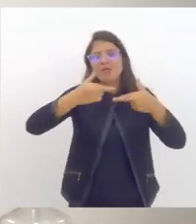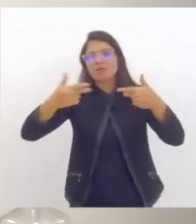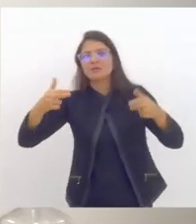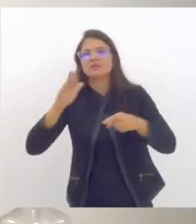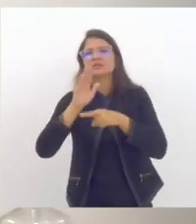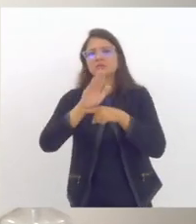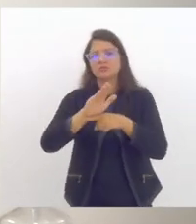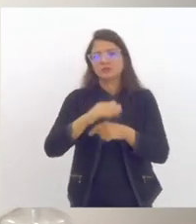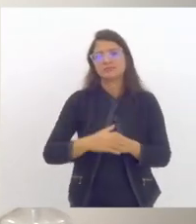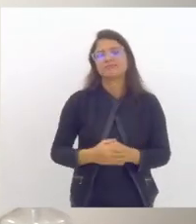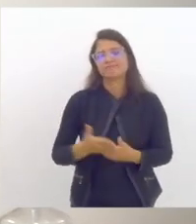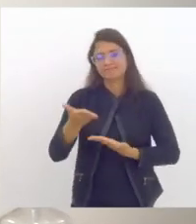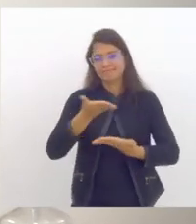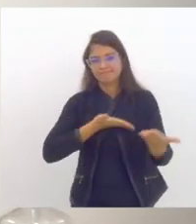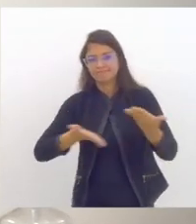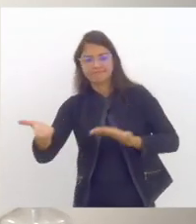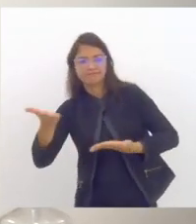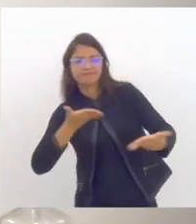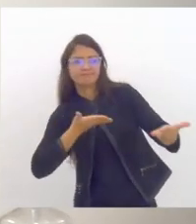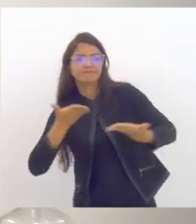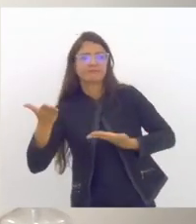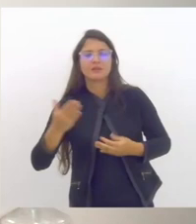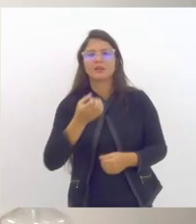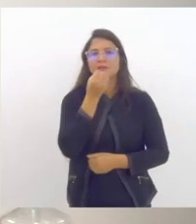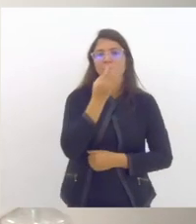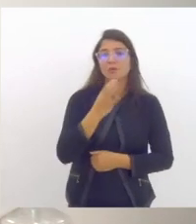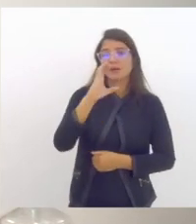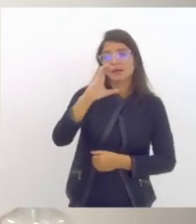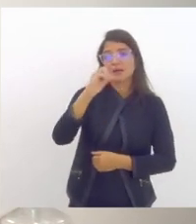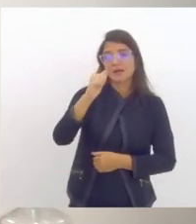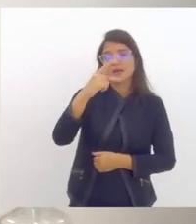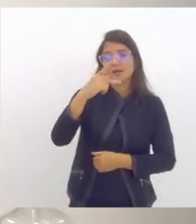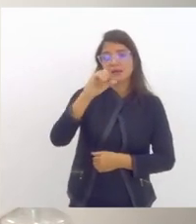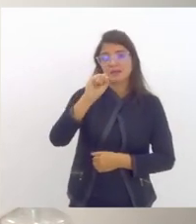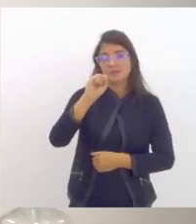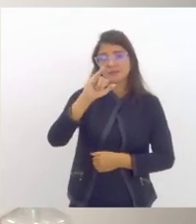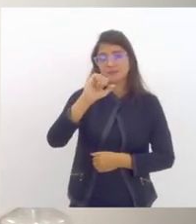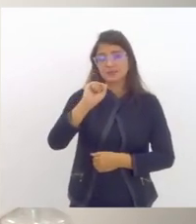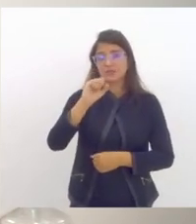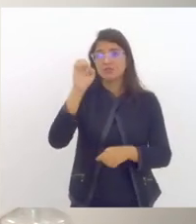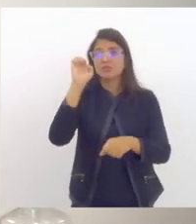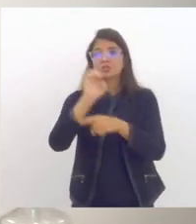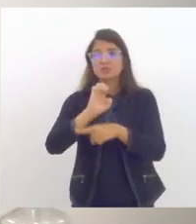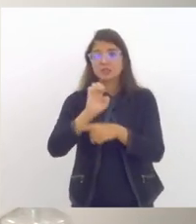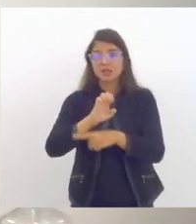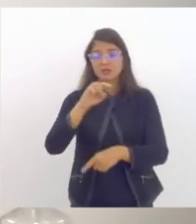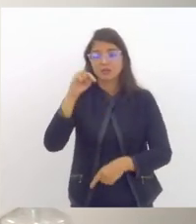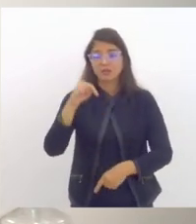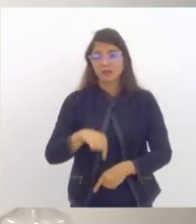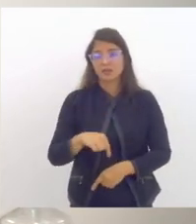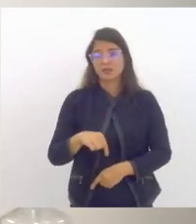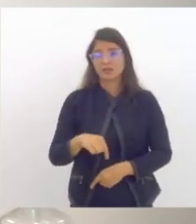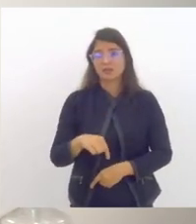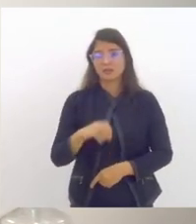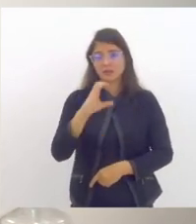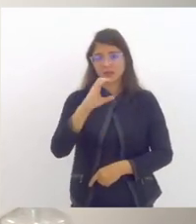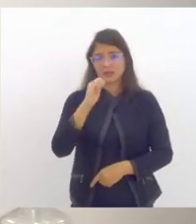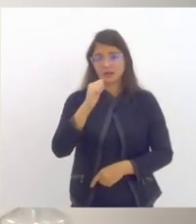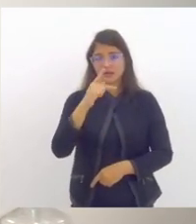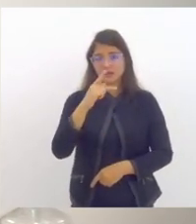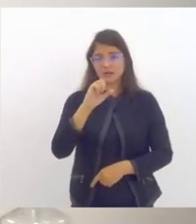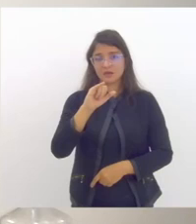essa intersetorialidade basta a gente ver quantos CAPSIs tem no nosso estado falo nem só do município do Rio de Janeiro que está com CAPSIs